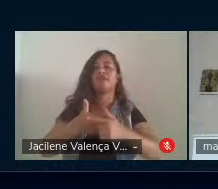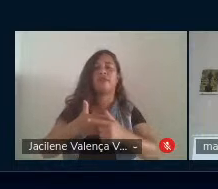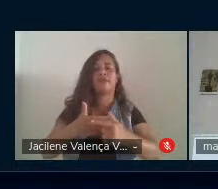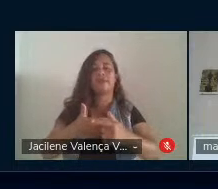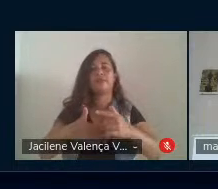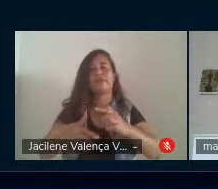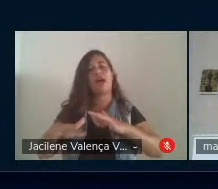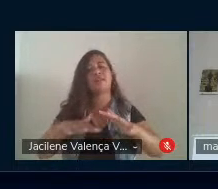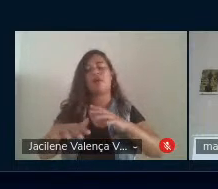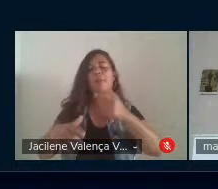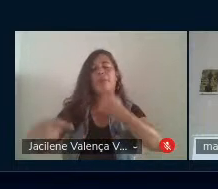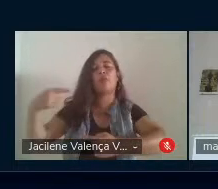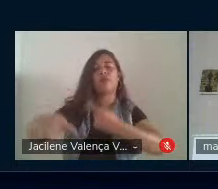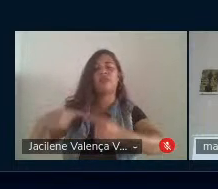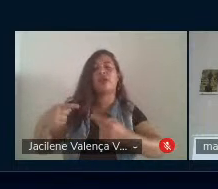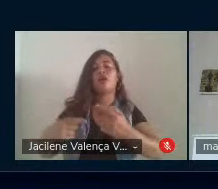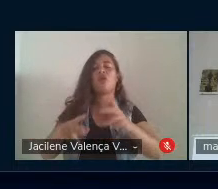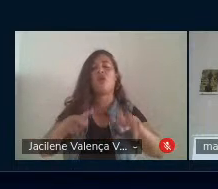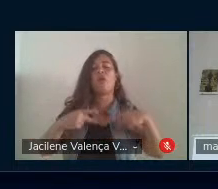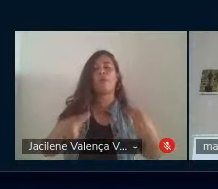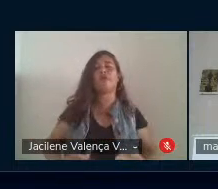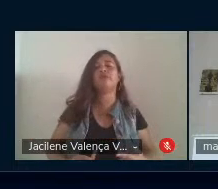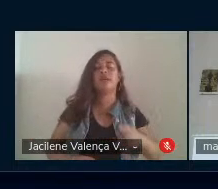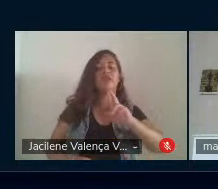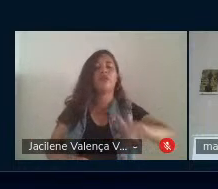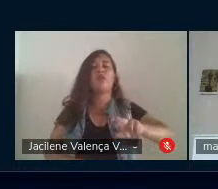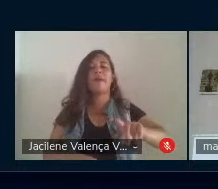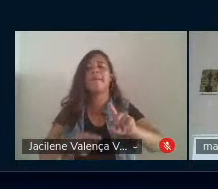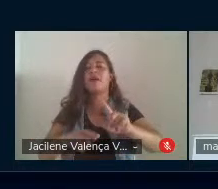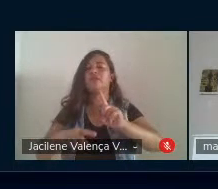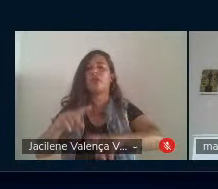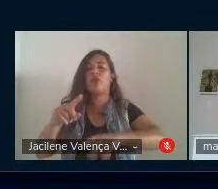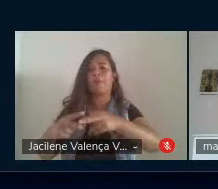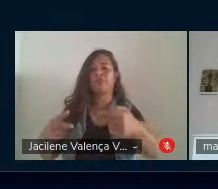colocando-se como sujeitos e não mais objetos da história.